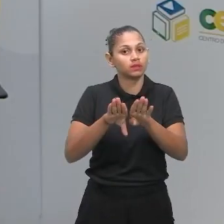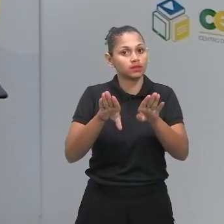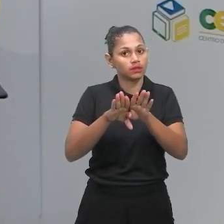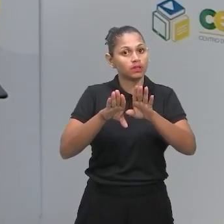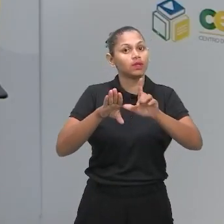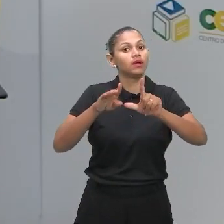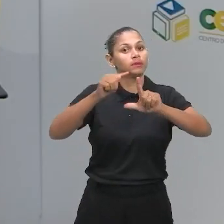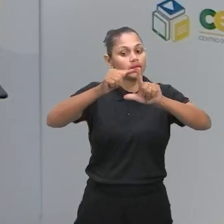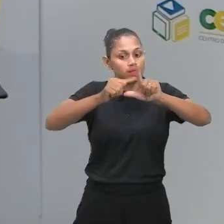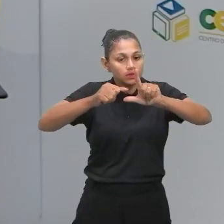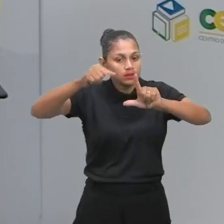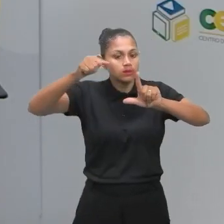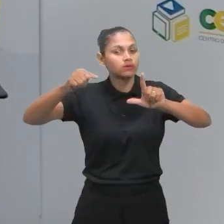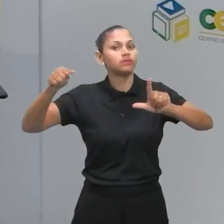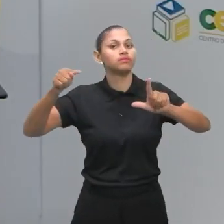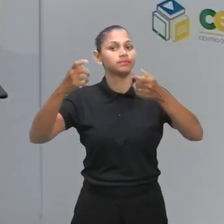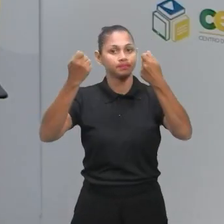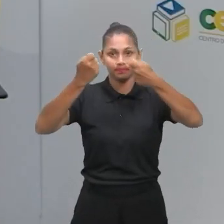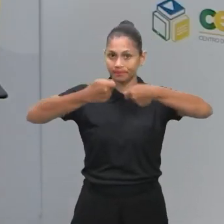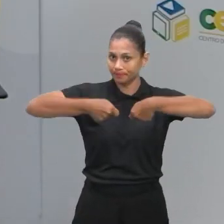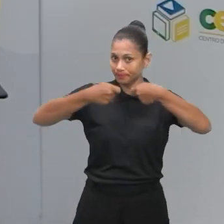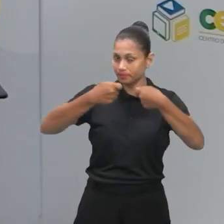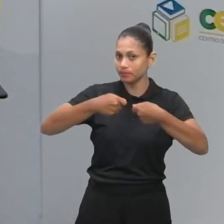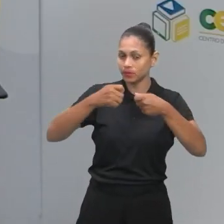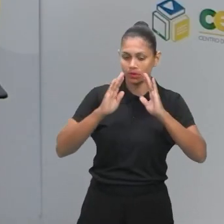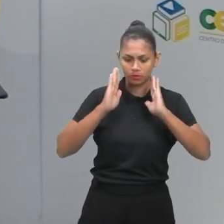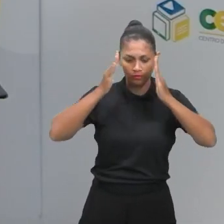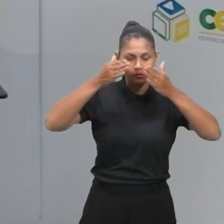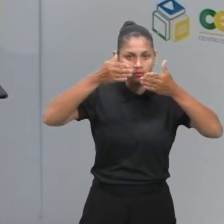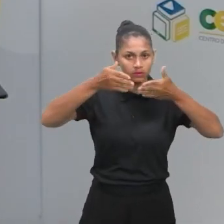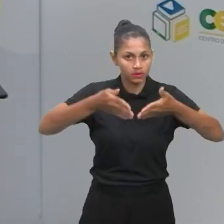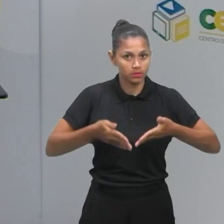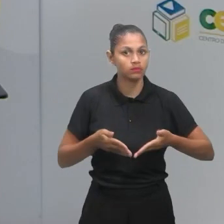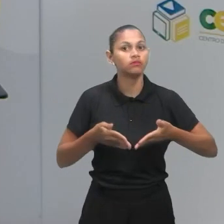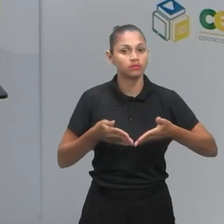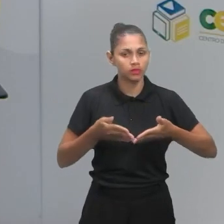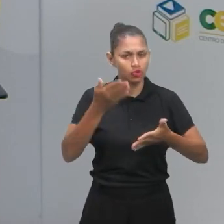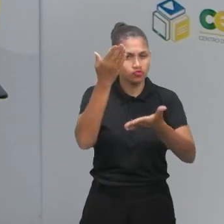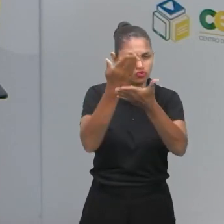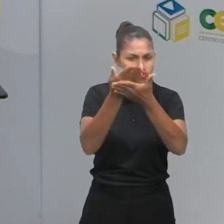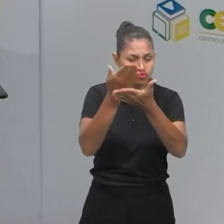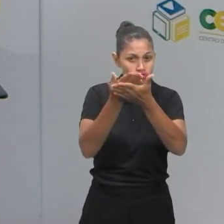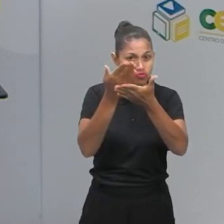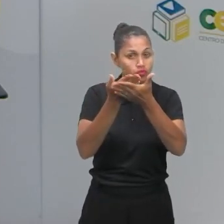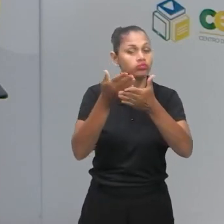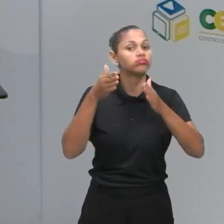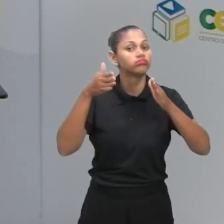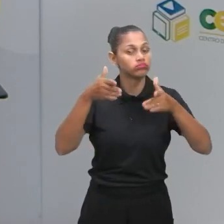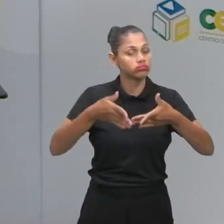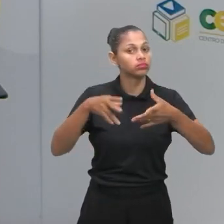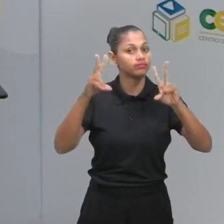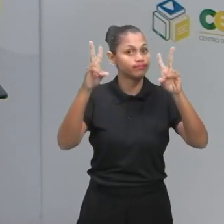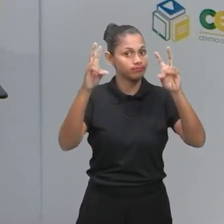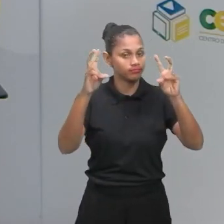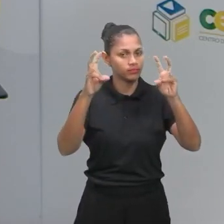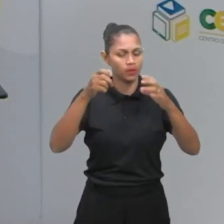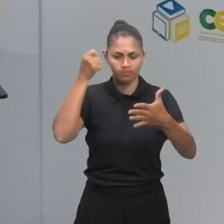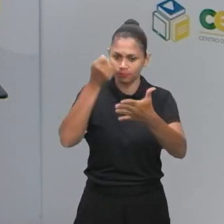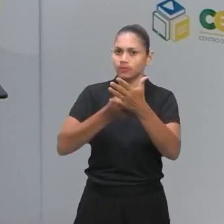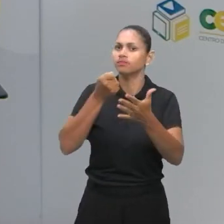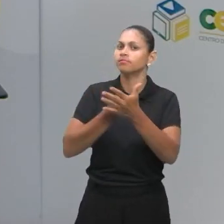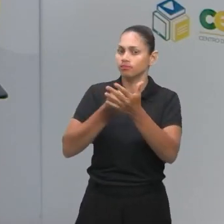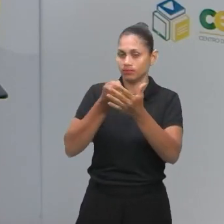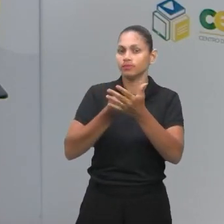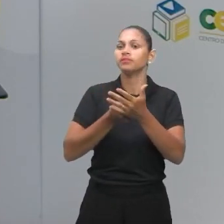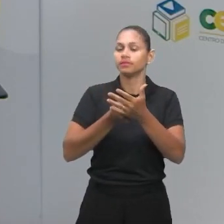mais cobrado no Enem. Então, você deve ter atenção, né? O estudo mais focado nesses conteúdos que são mais cobrados. Ah,